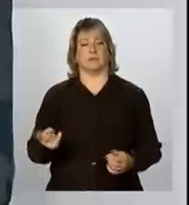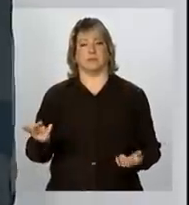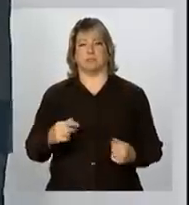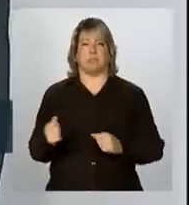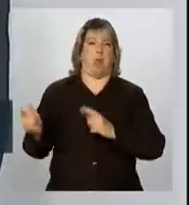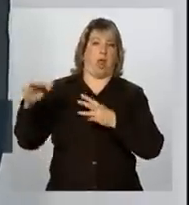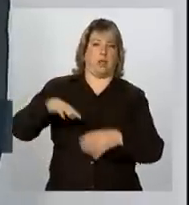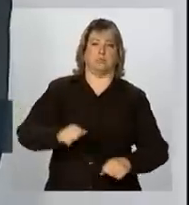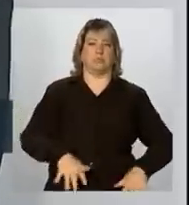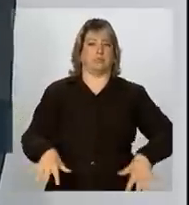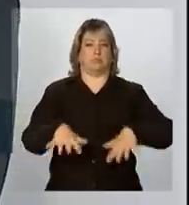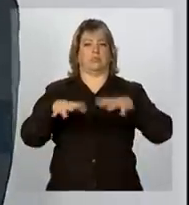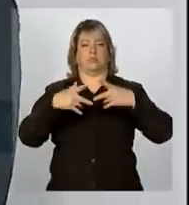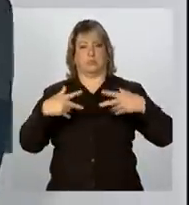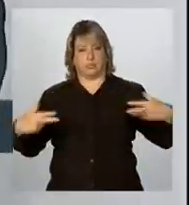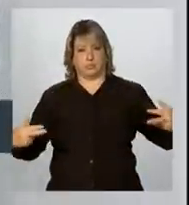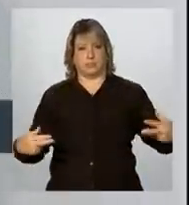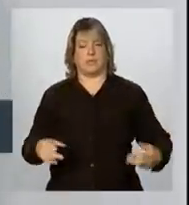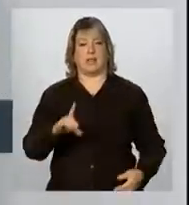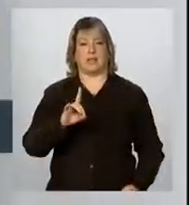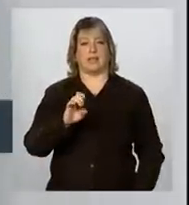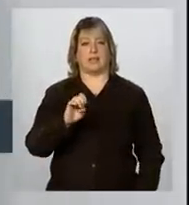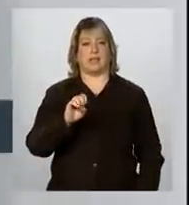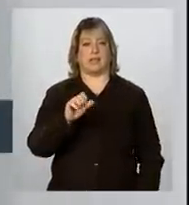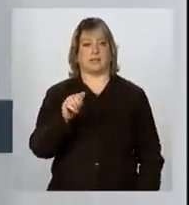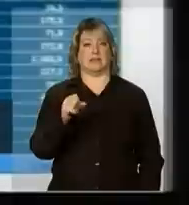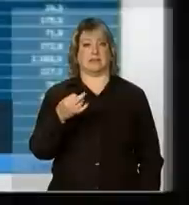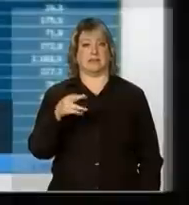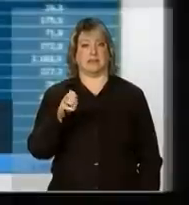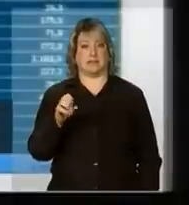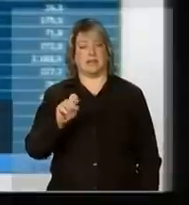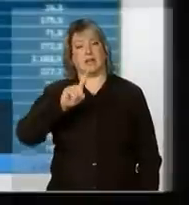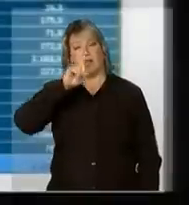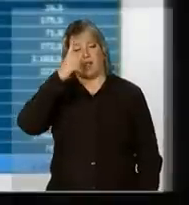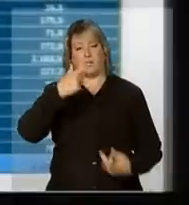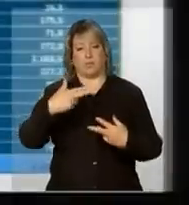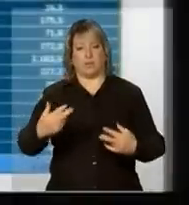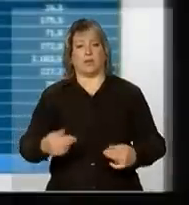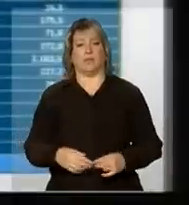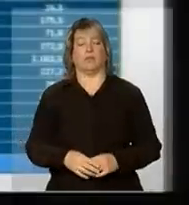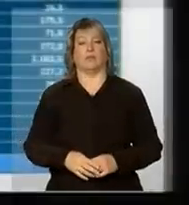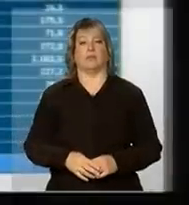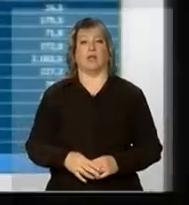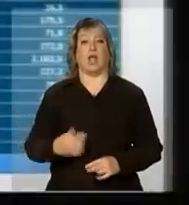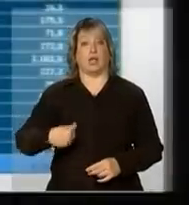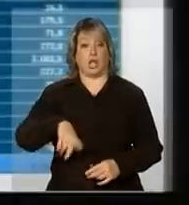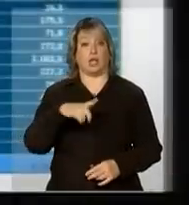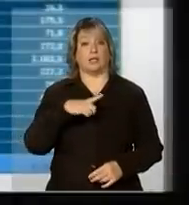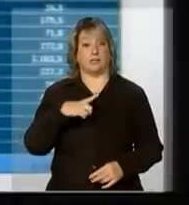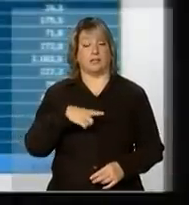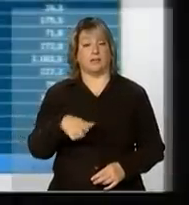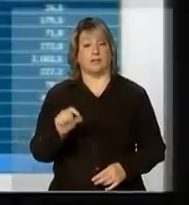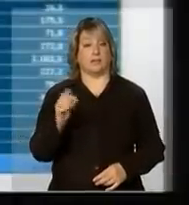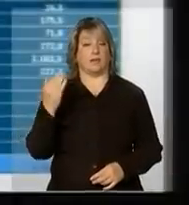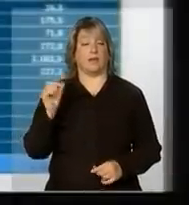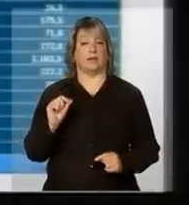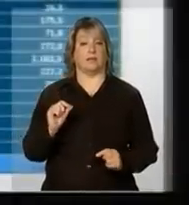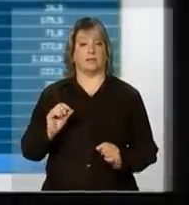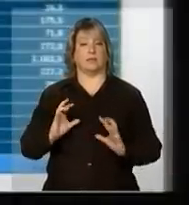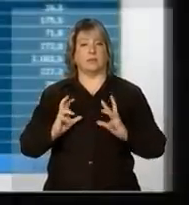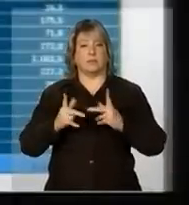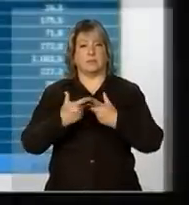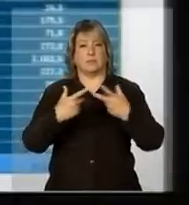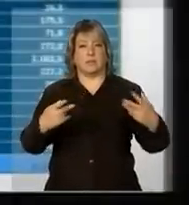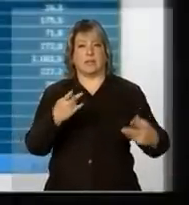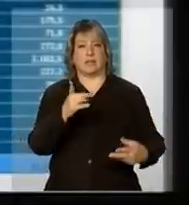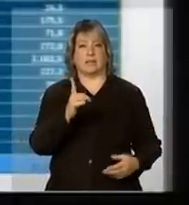de desastres, não acidentes, de desastres naturais. Então, nós tivemos aí, num primeiro momento, na drenagem de 2007,